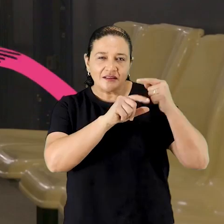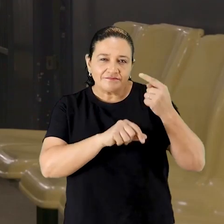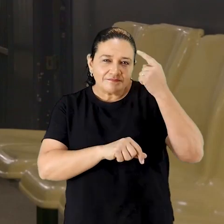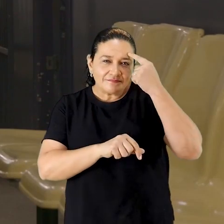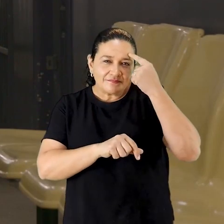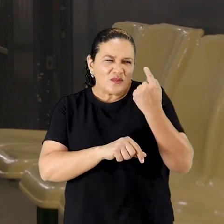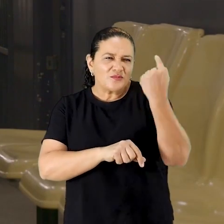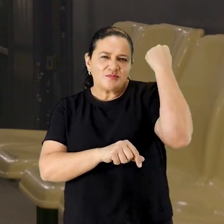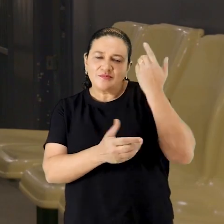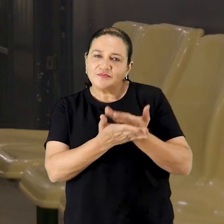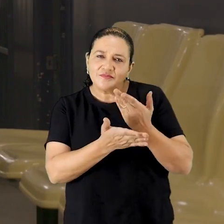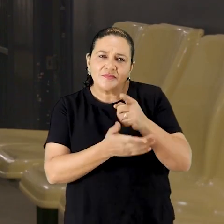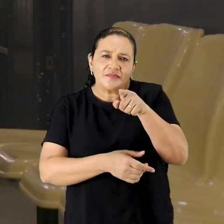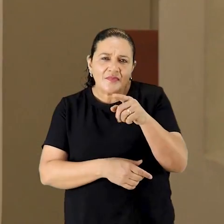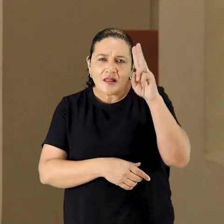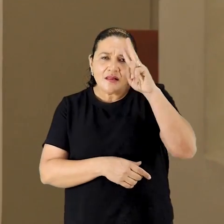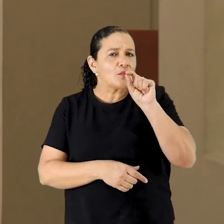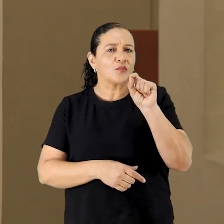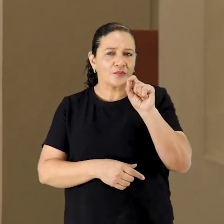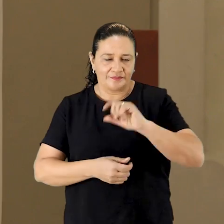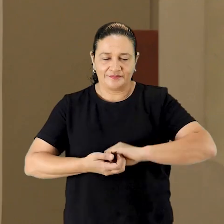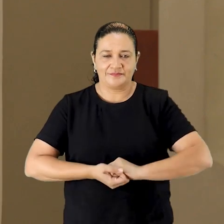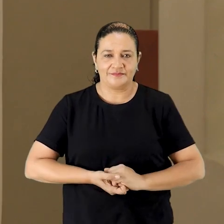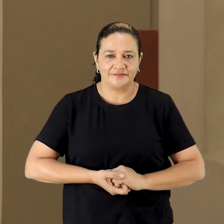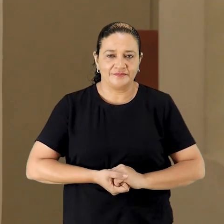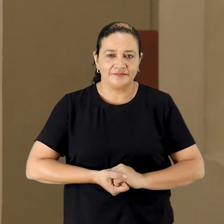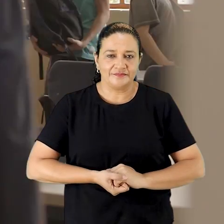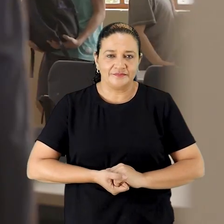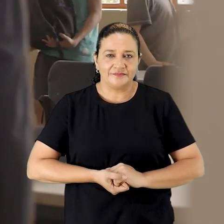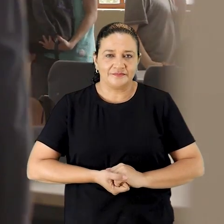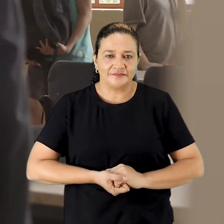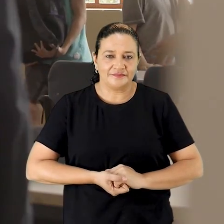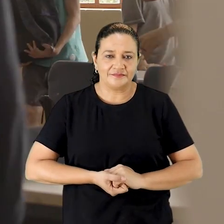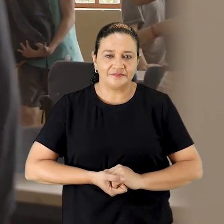Quando você pensa na sua época de escola, quais lembranças vêm à mente?